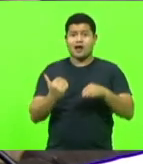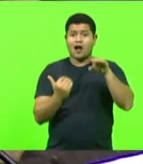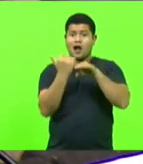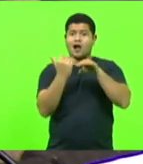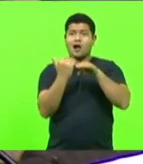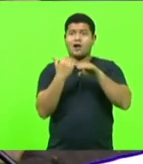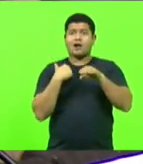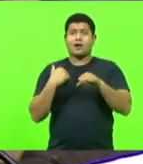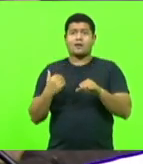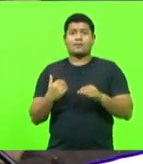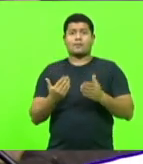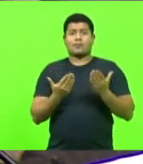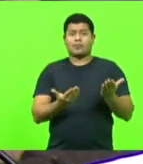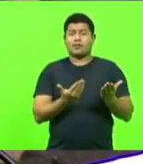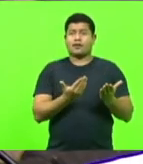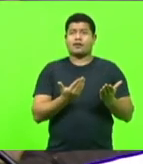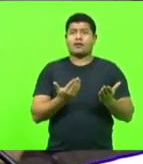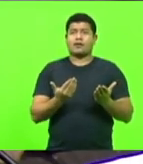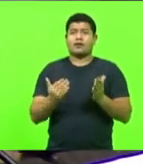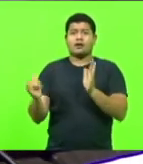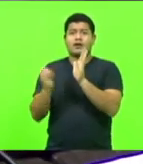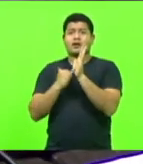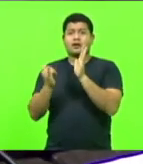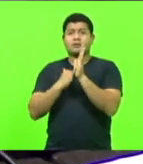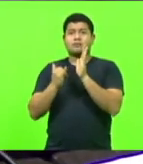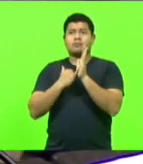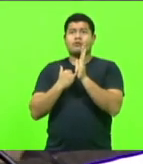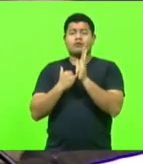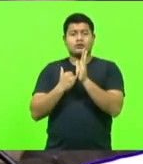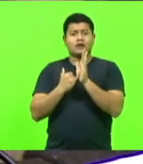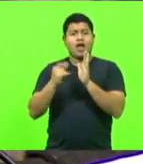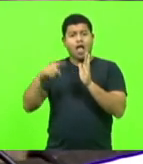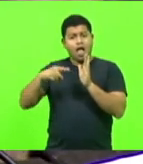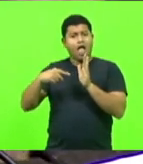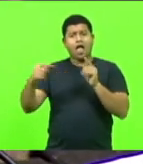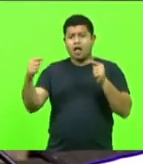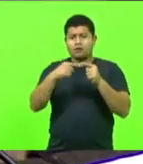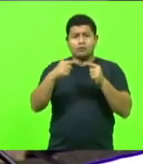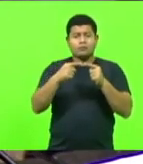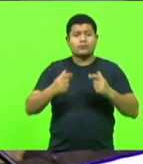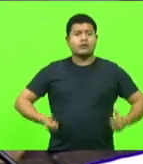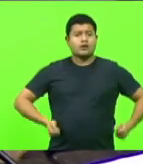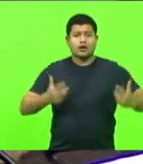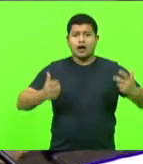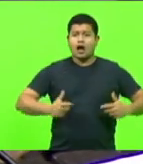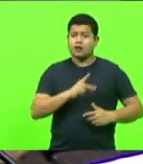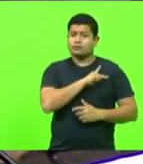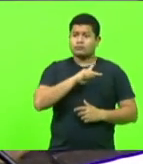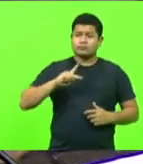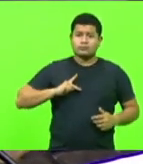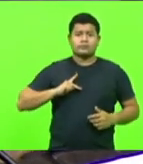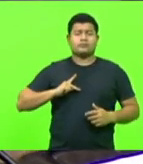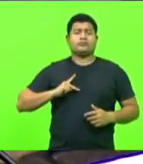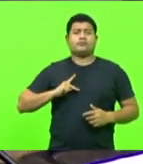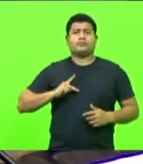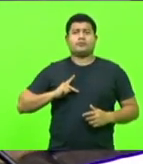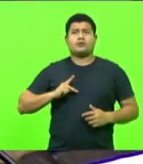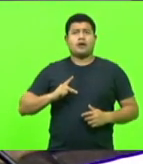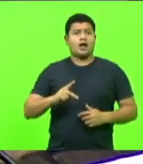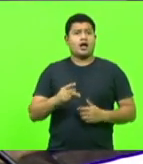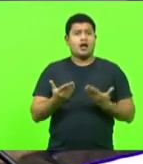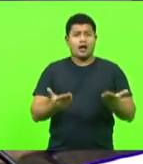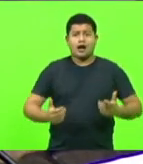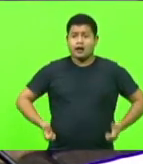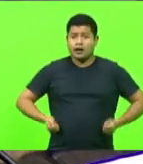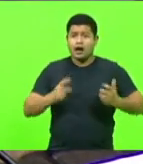entre despesa pública e imposto. Imposto é despesa pública. Despesa pública não tem mágica, é